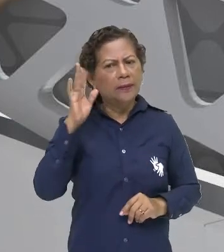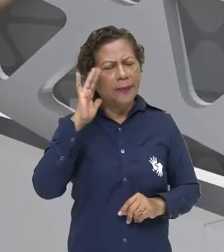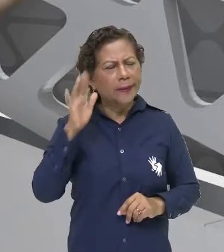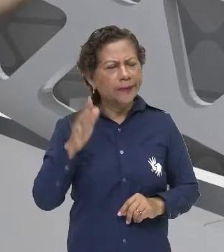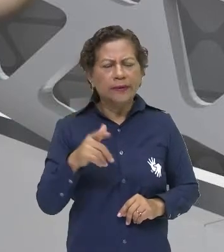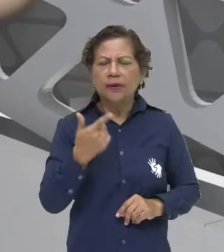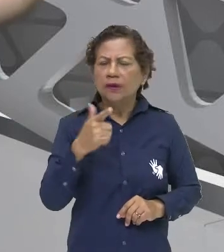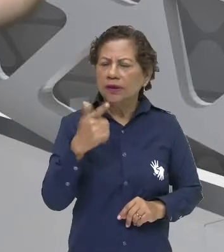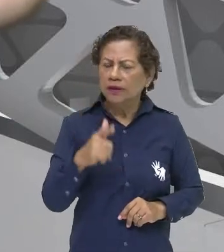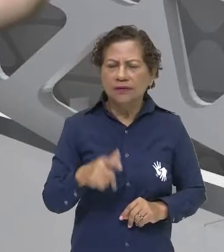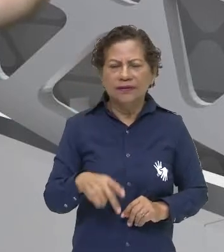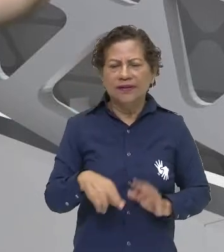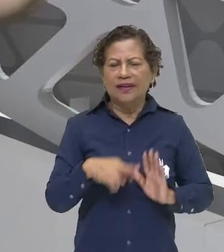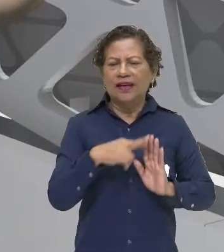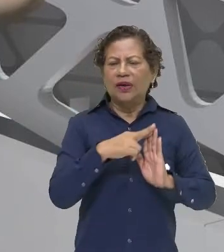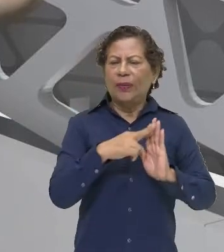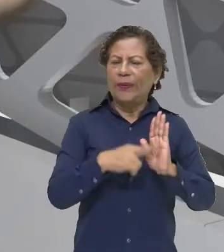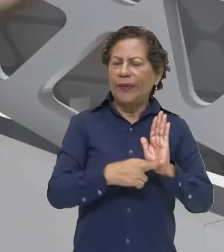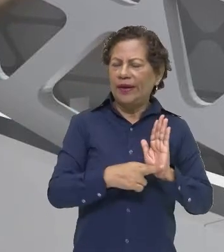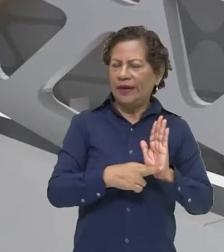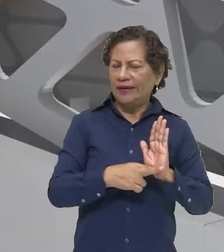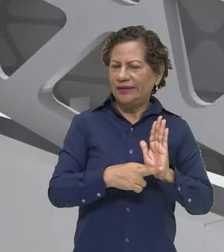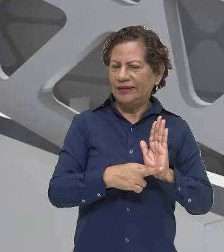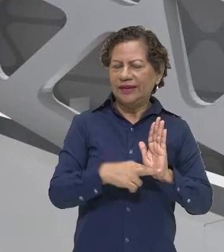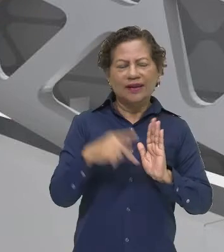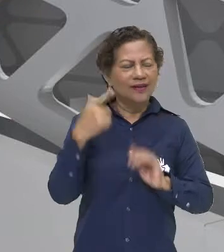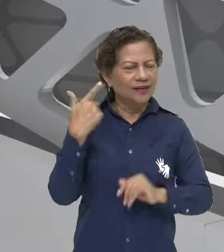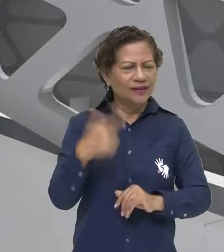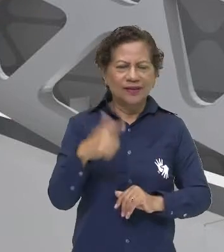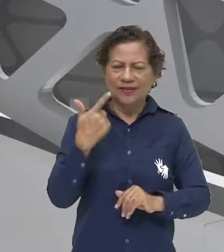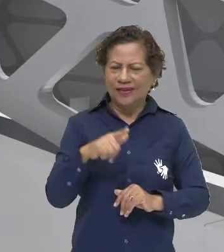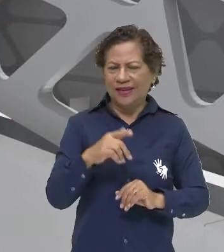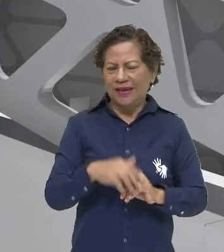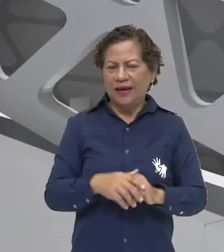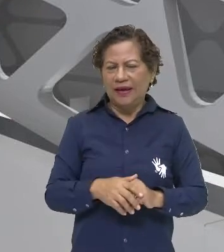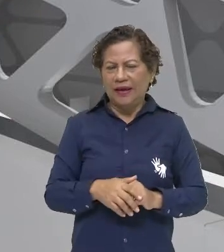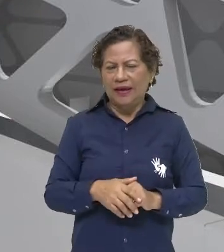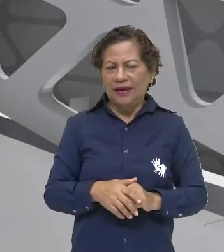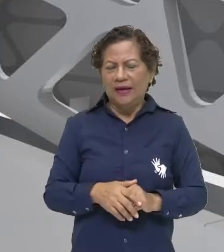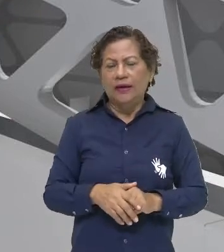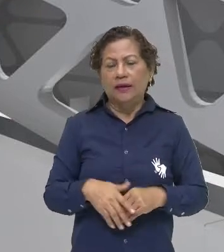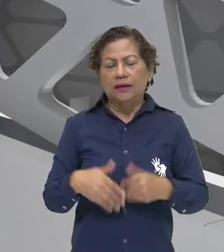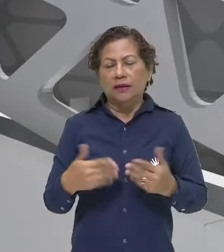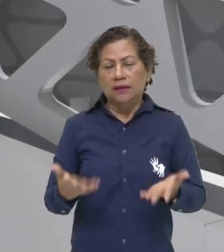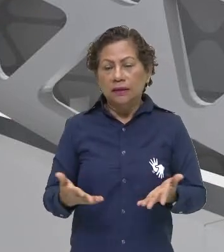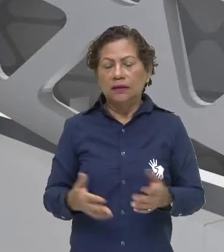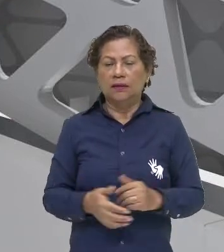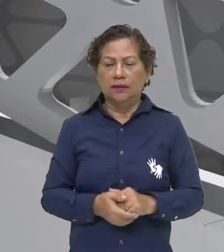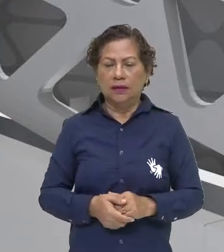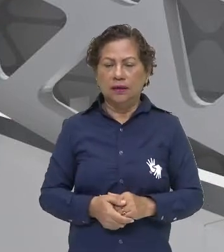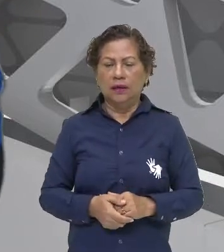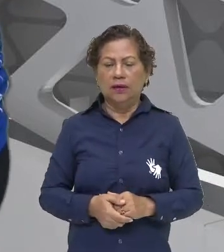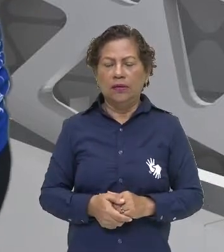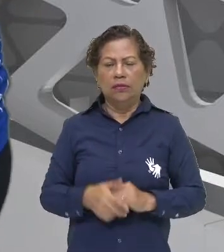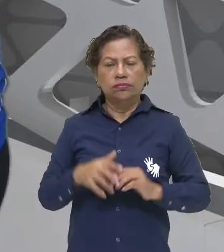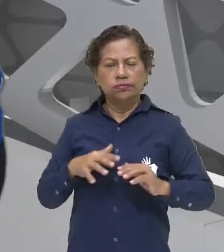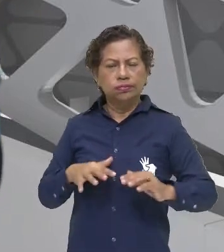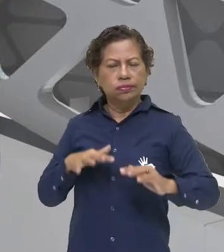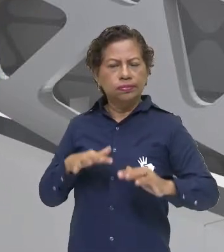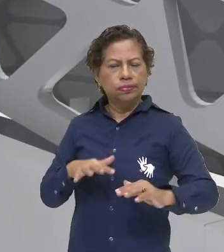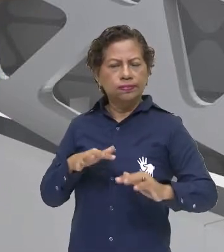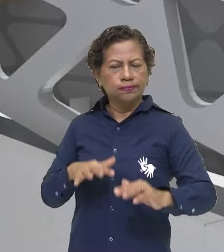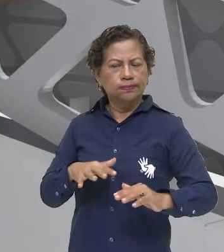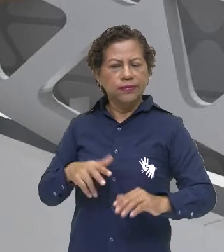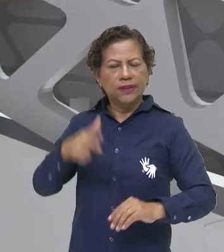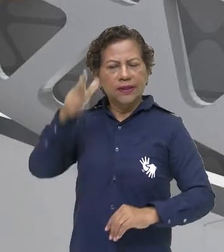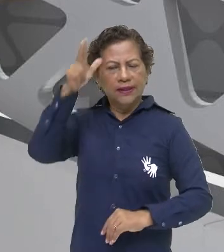regra que existia até então para a arte. Então, o movimento dadaísmo, ele vai fazer